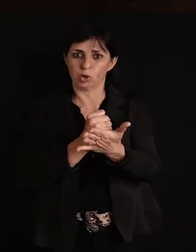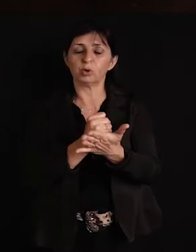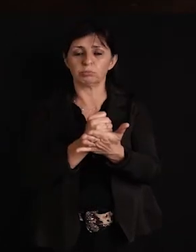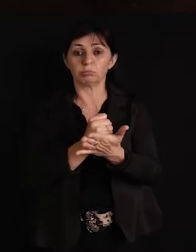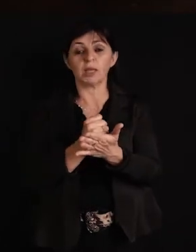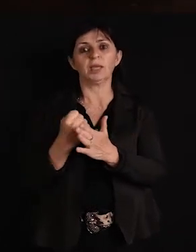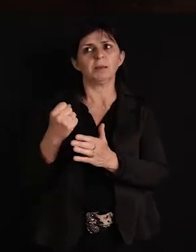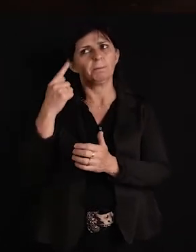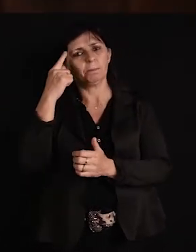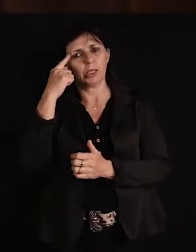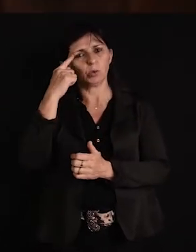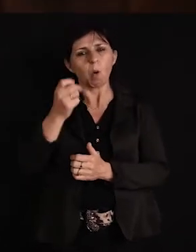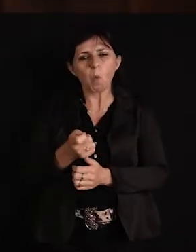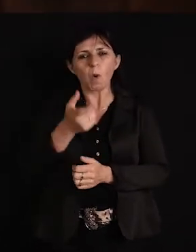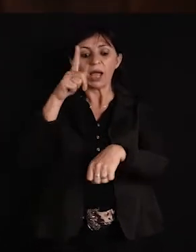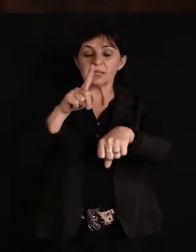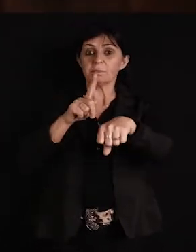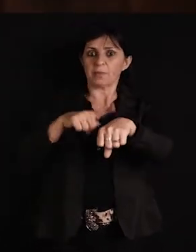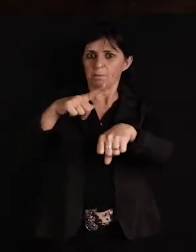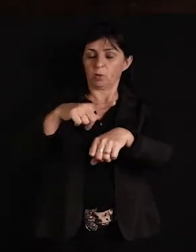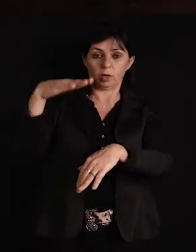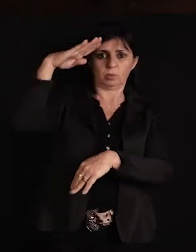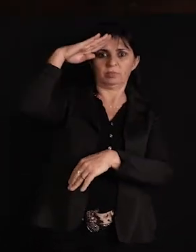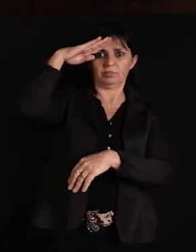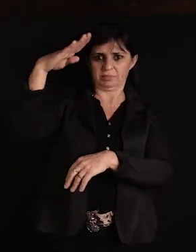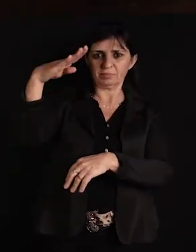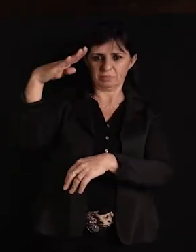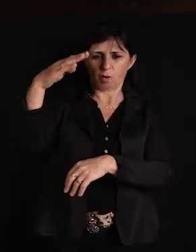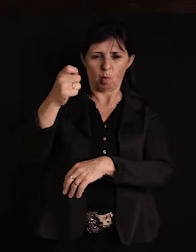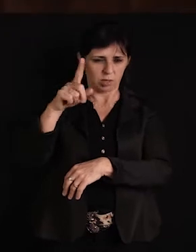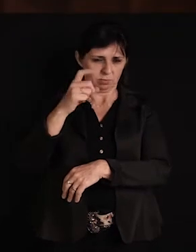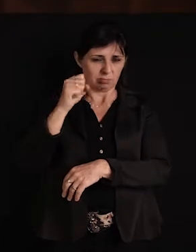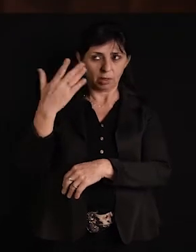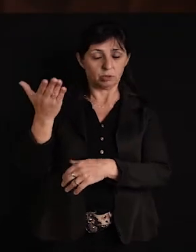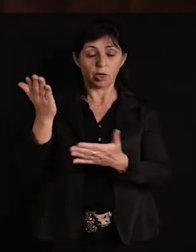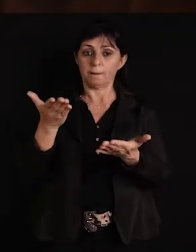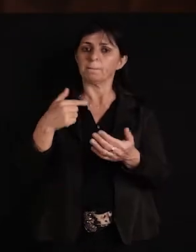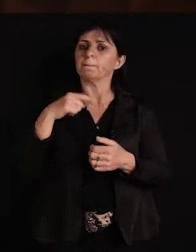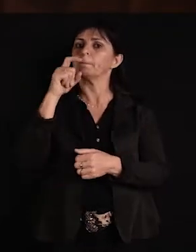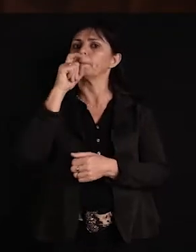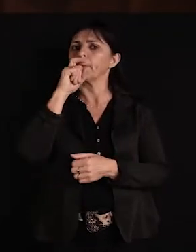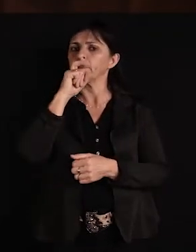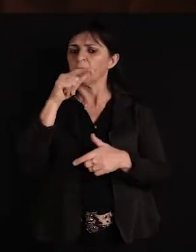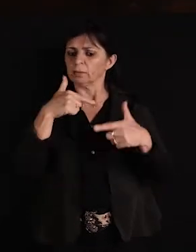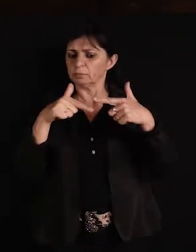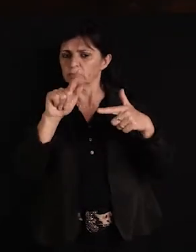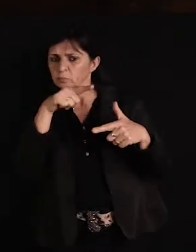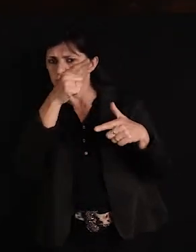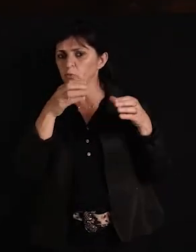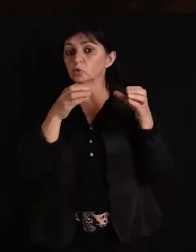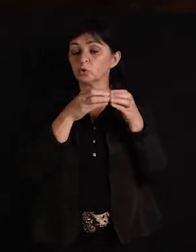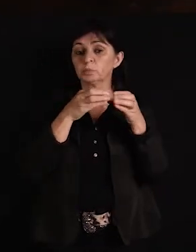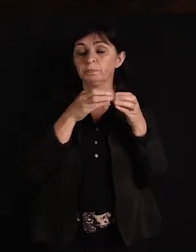eu estava quase indo para o quartel. Eu até estava bem feliz que ia servir o quartel. O meu pai trabalhava em um outro grupo, se